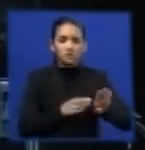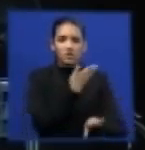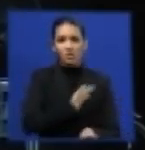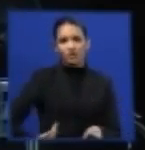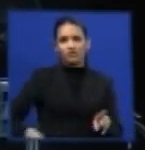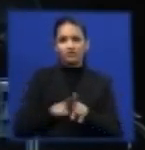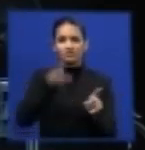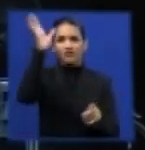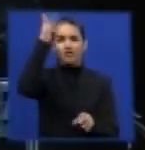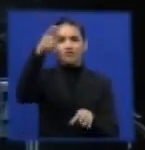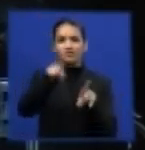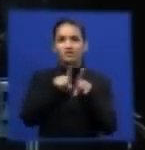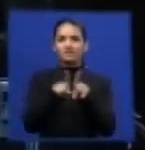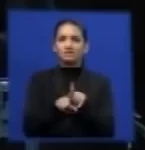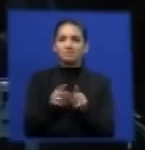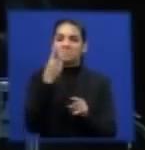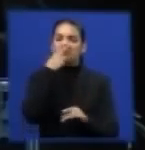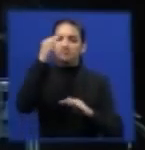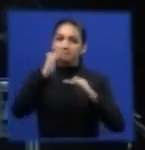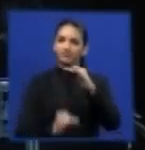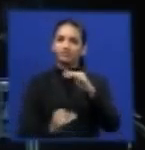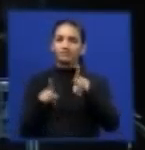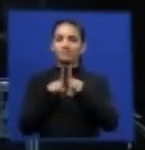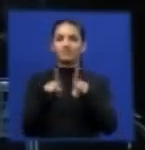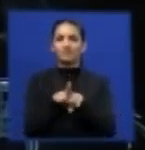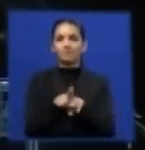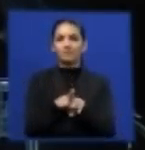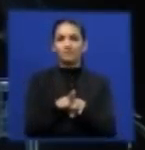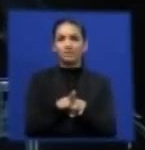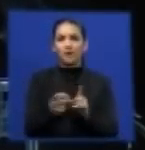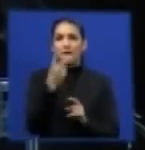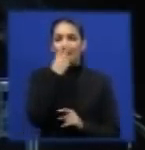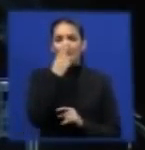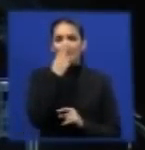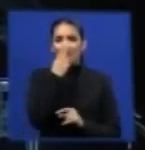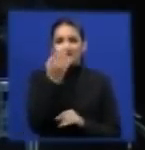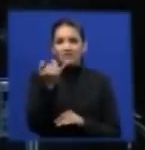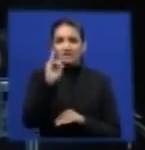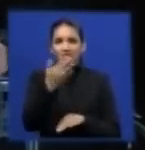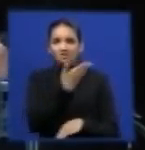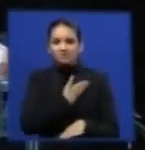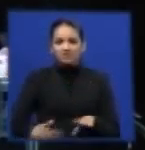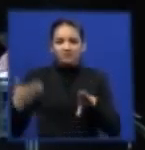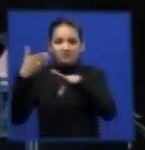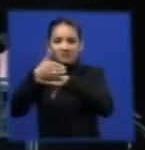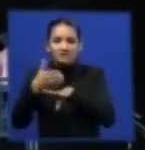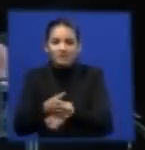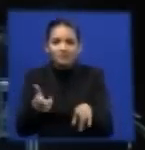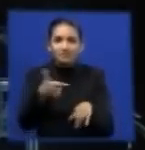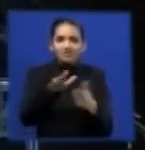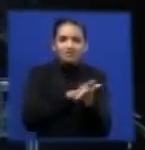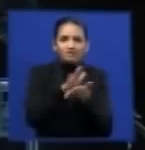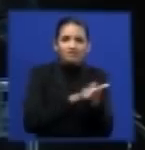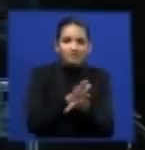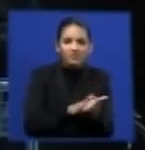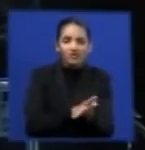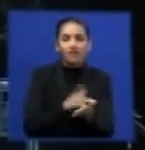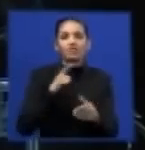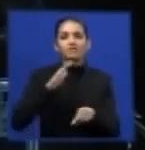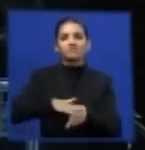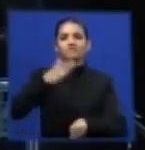o resultado foi um pouco inferior. Ou seja, quanto menos intervenção estatal, parece que há mais eficiência.